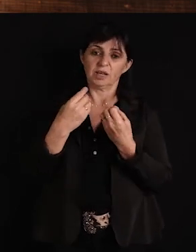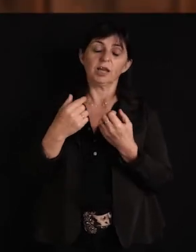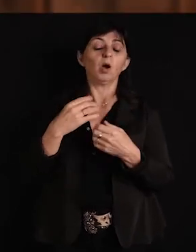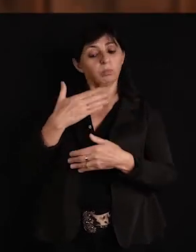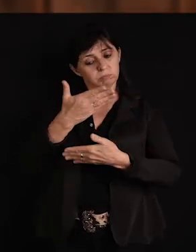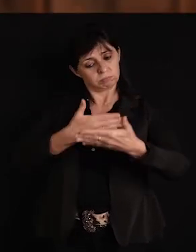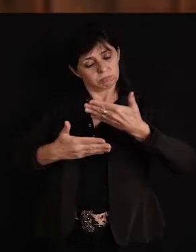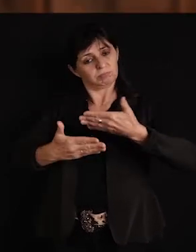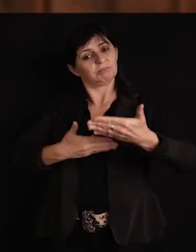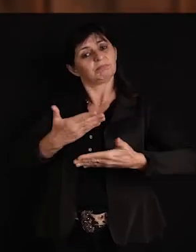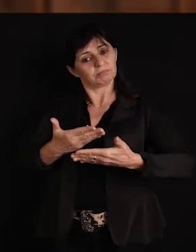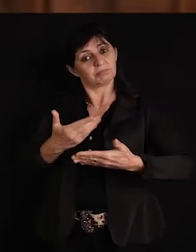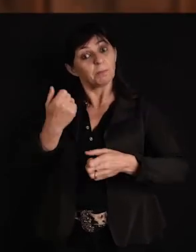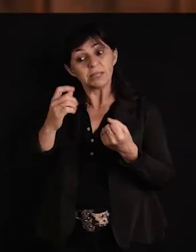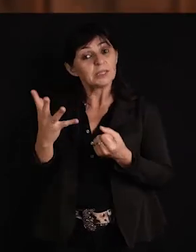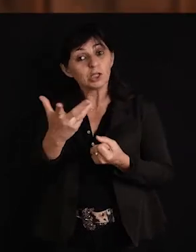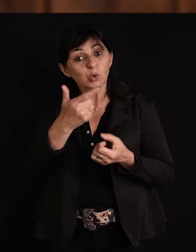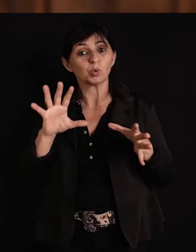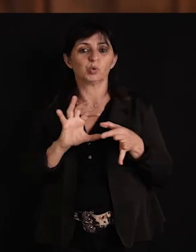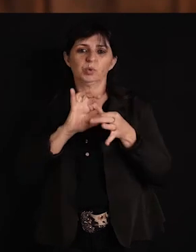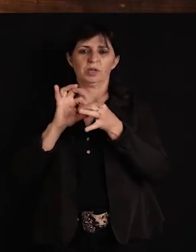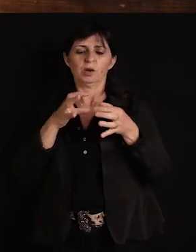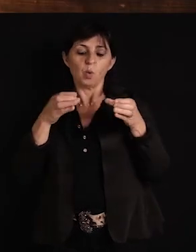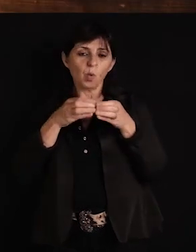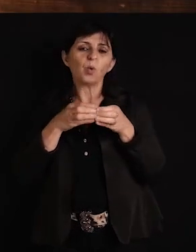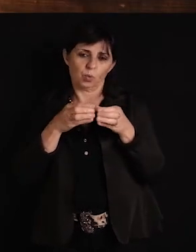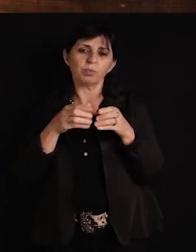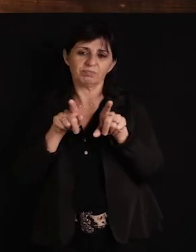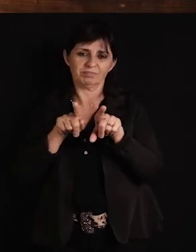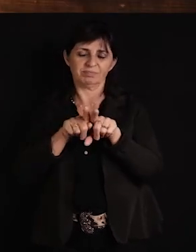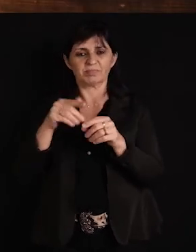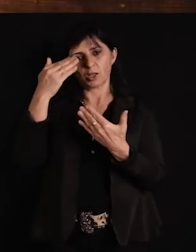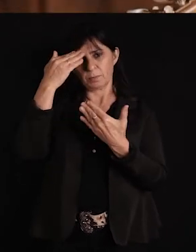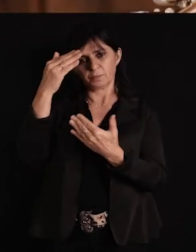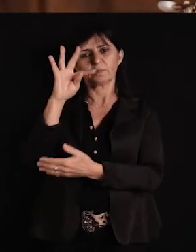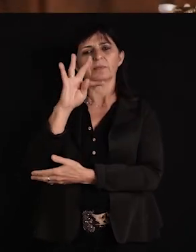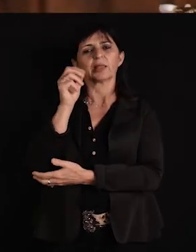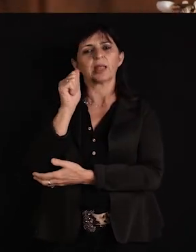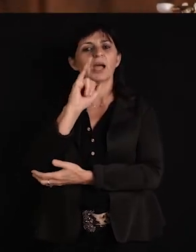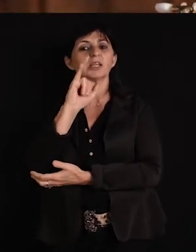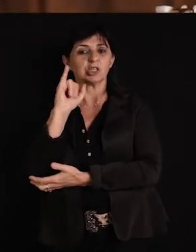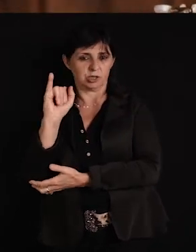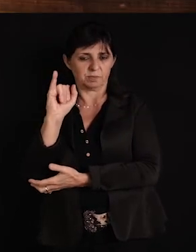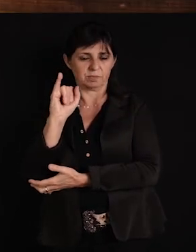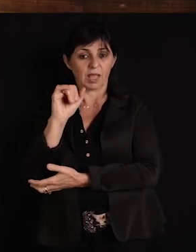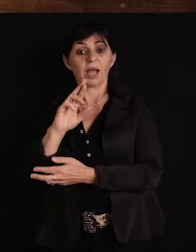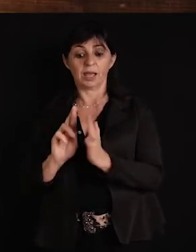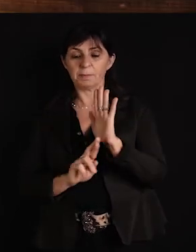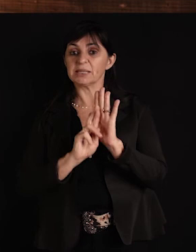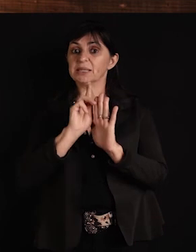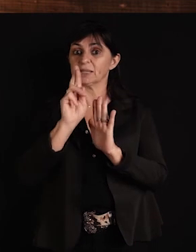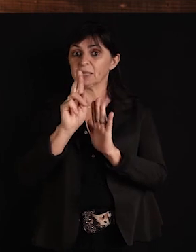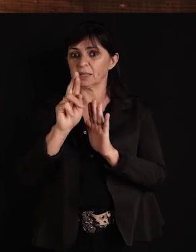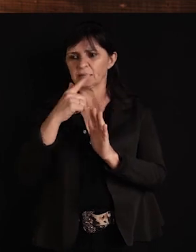-versa Cada um precisa do outro Por isso é um conjunto Por isso é um grupo Também quero agradecer a Tati Nossa representante comercial Que está